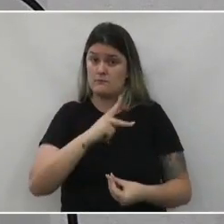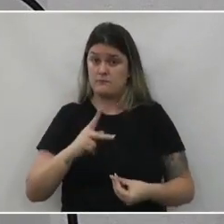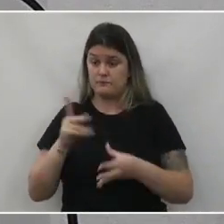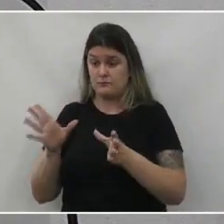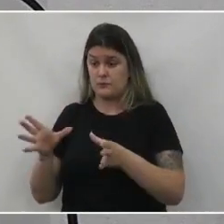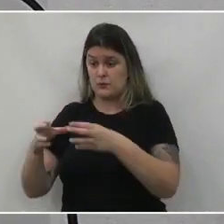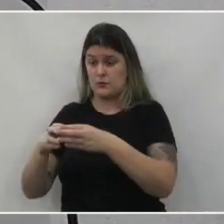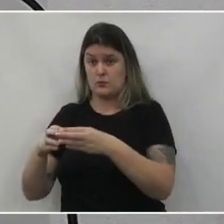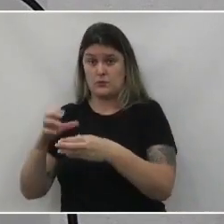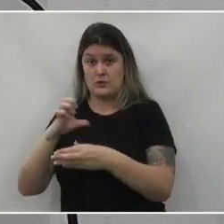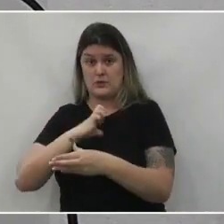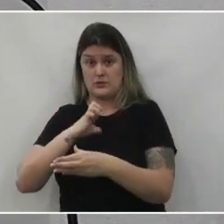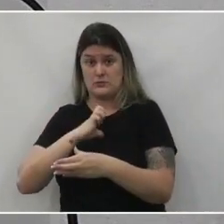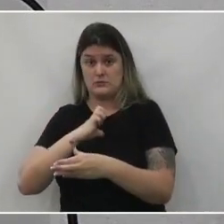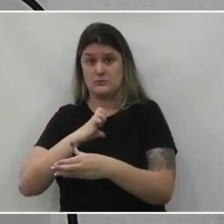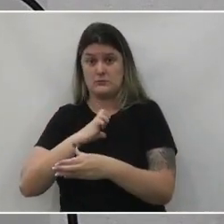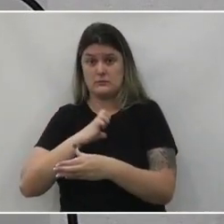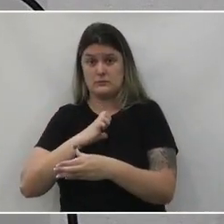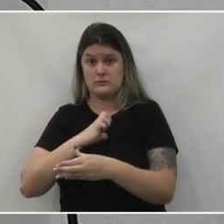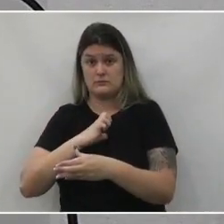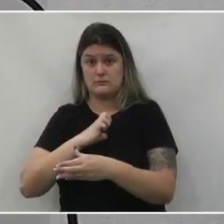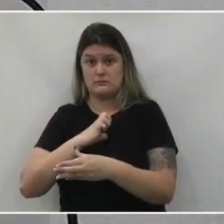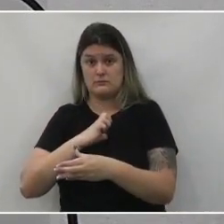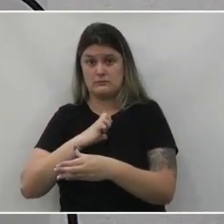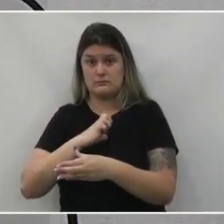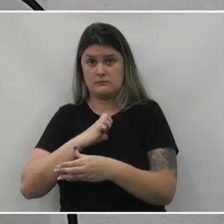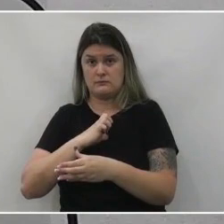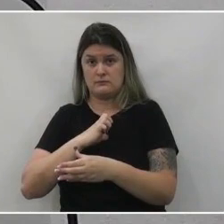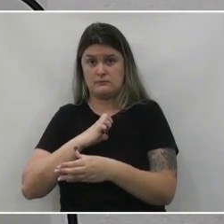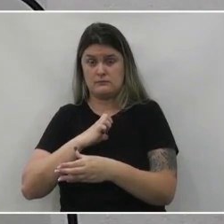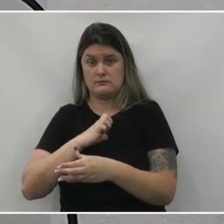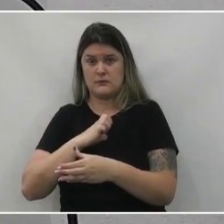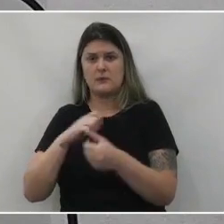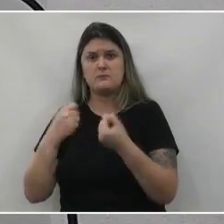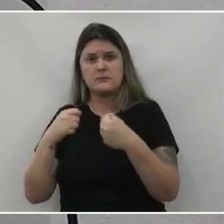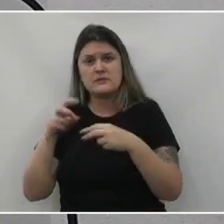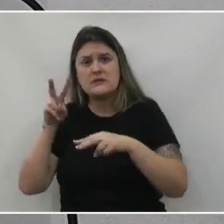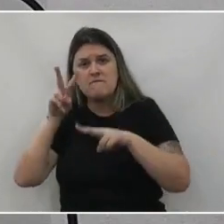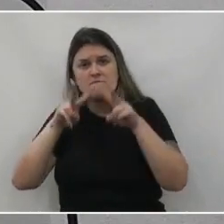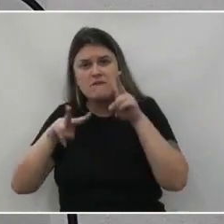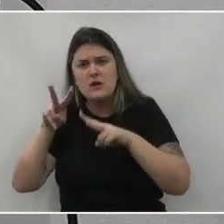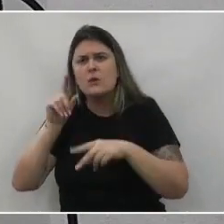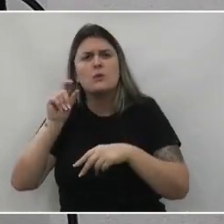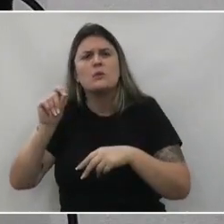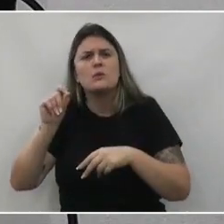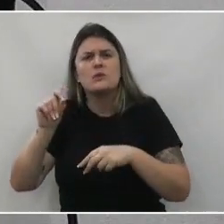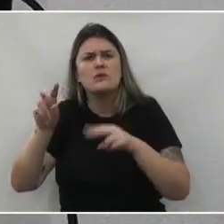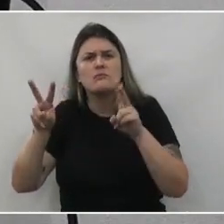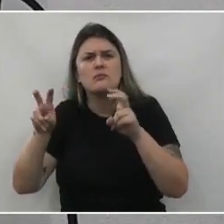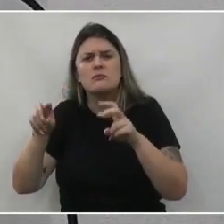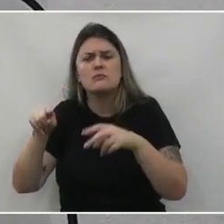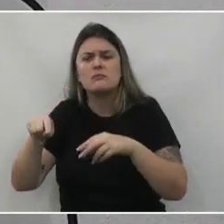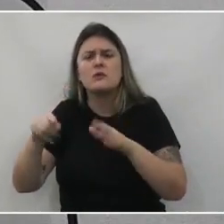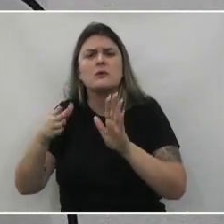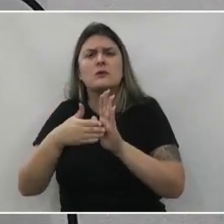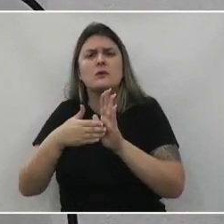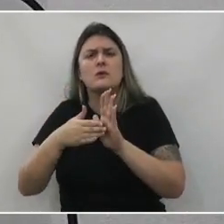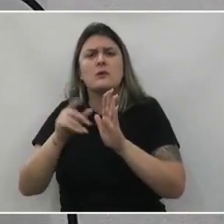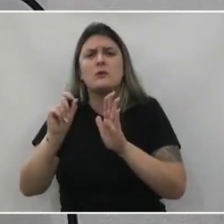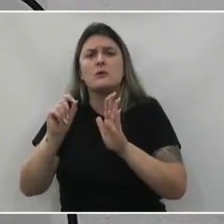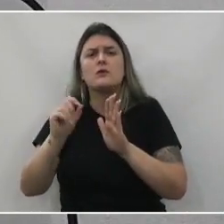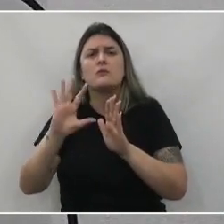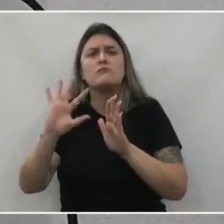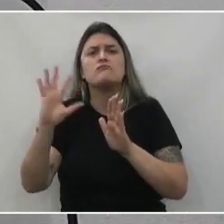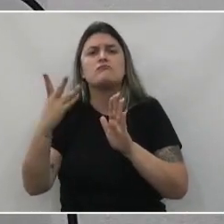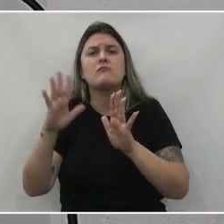comissão de ética e veja do que se trata e qual for esse parecer final desse